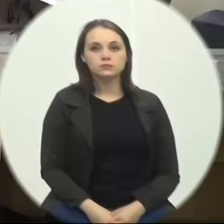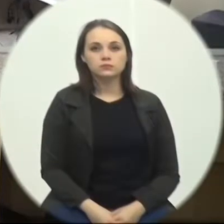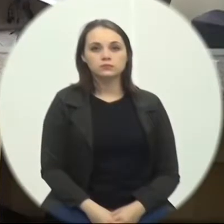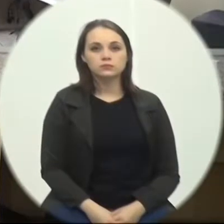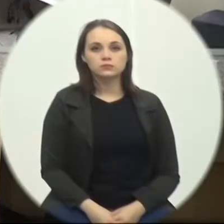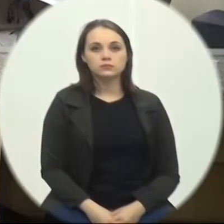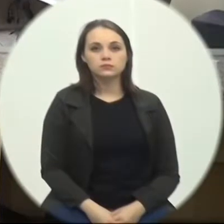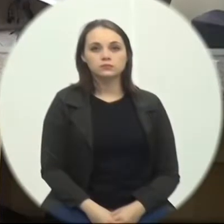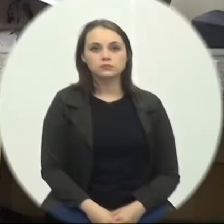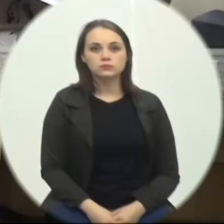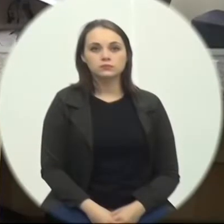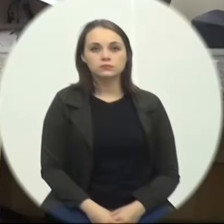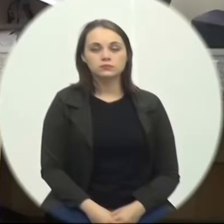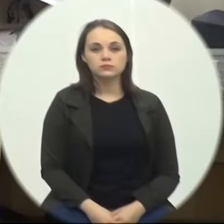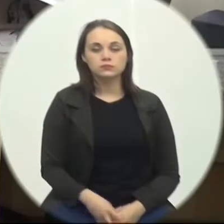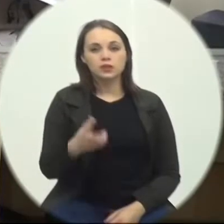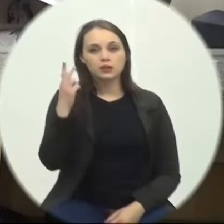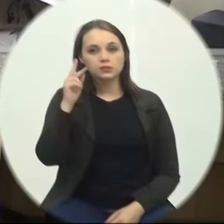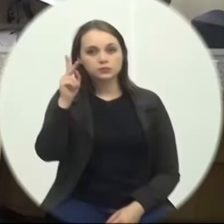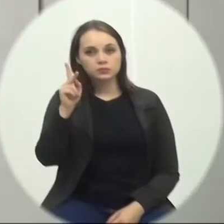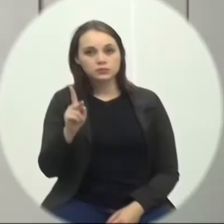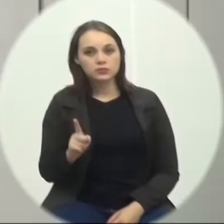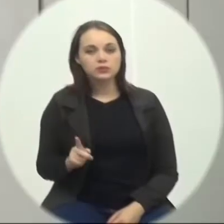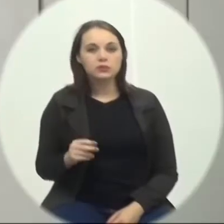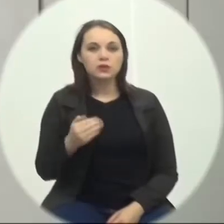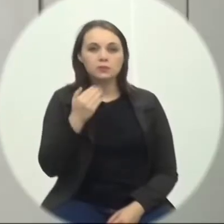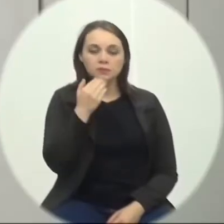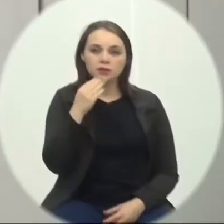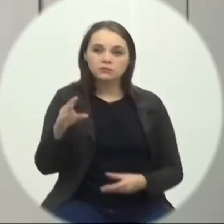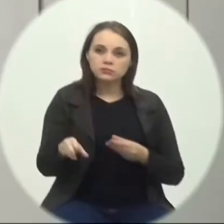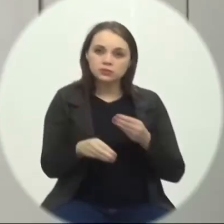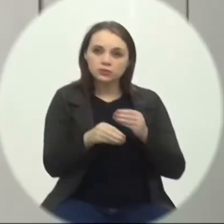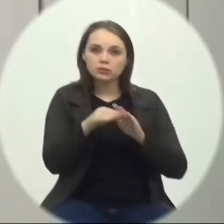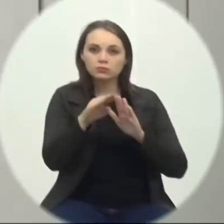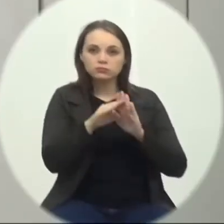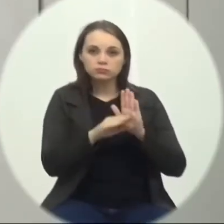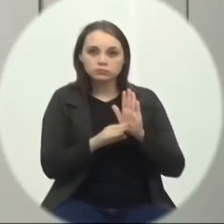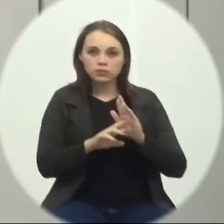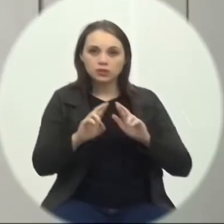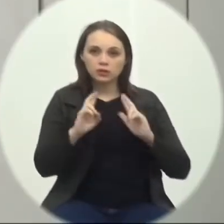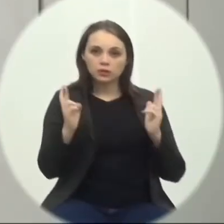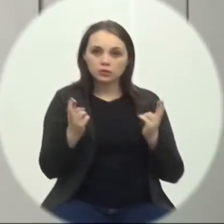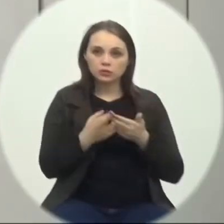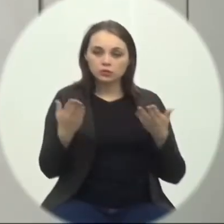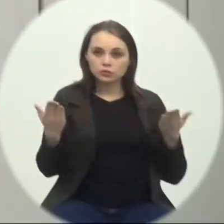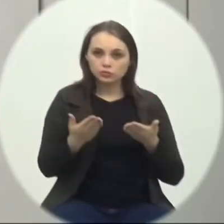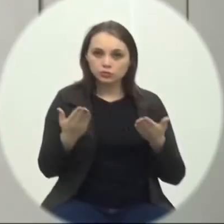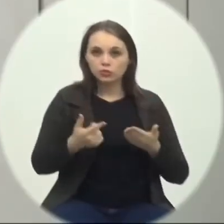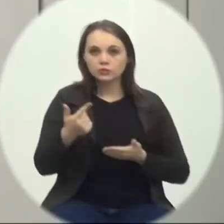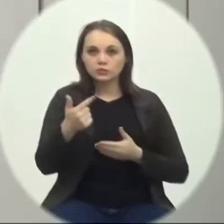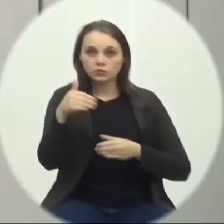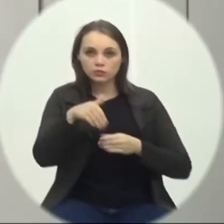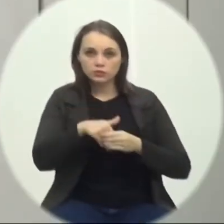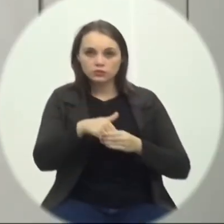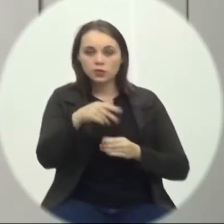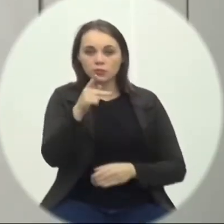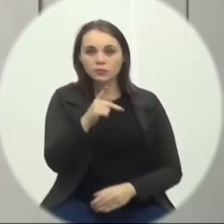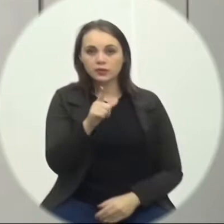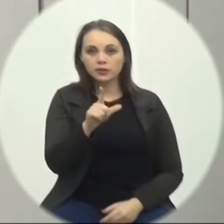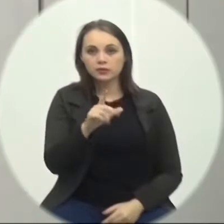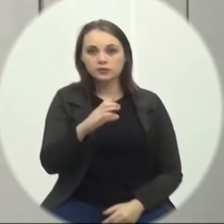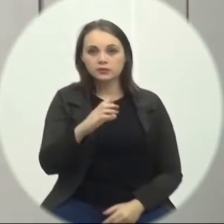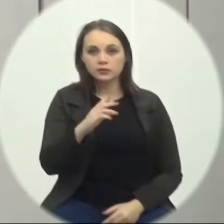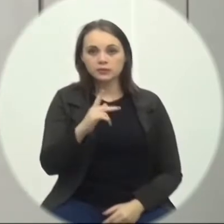Opa! Sr. Presidente, solicitando a inclusão em pauta para a segunda votação do PLCP11,